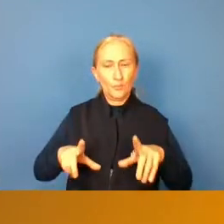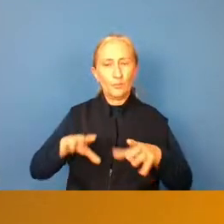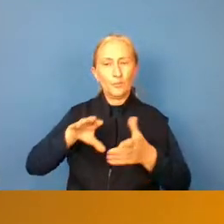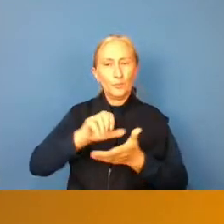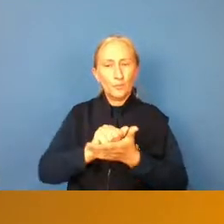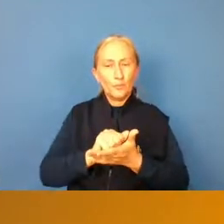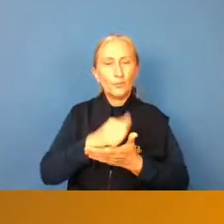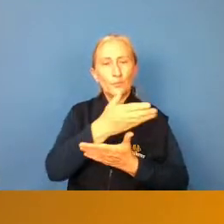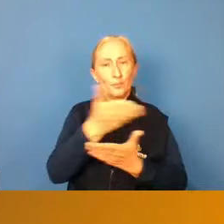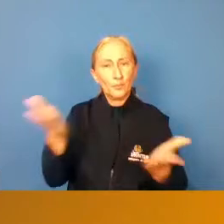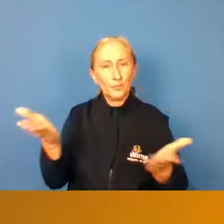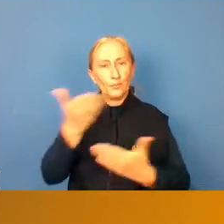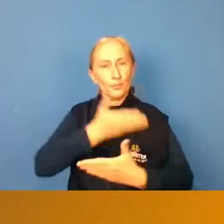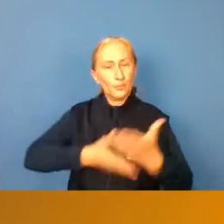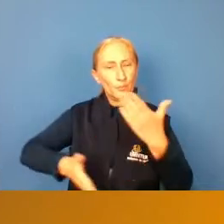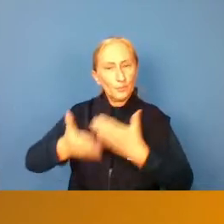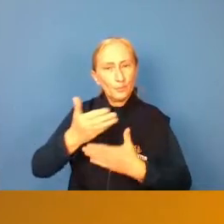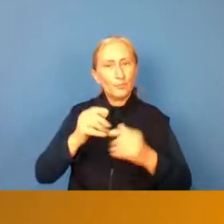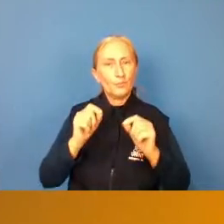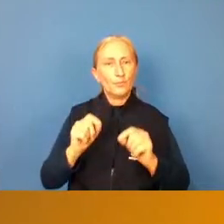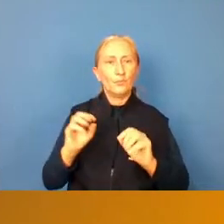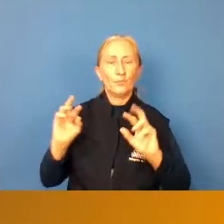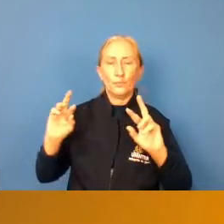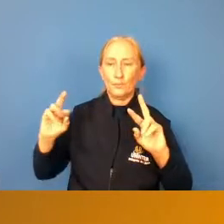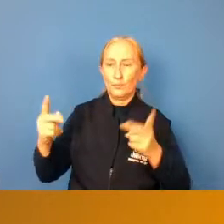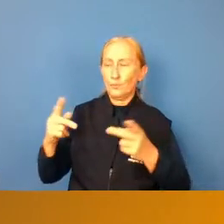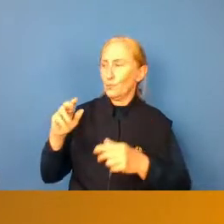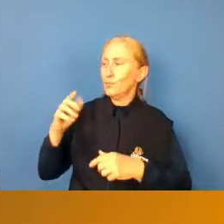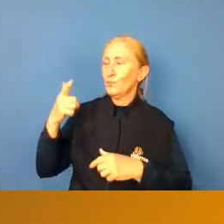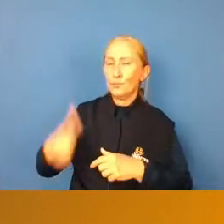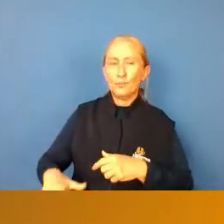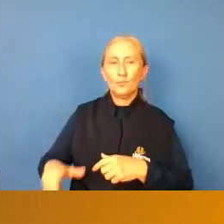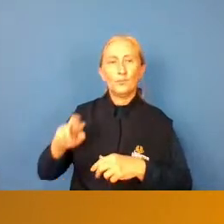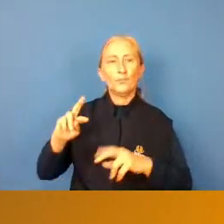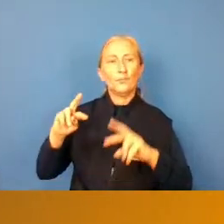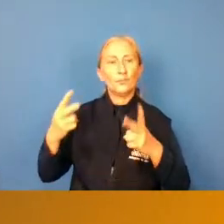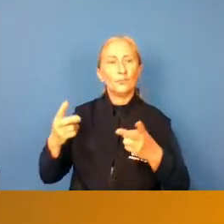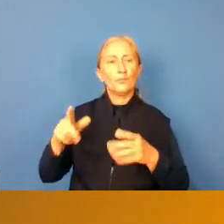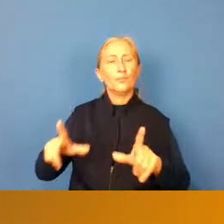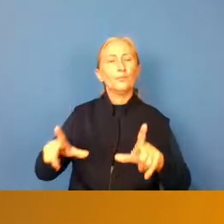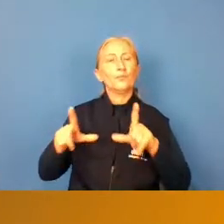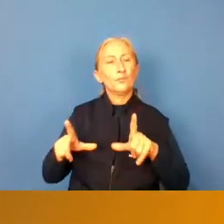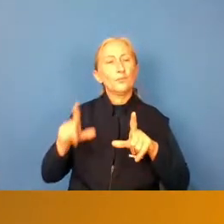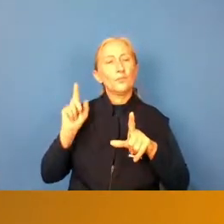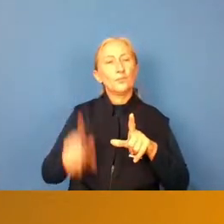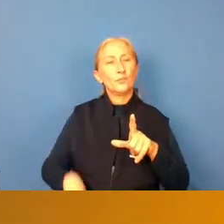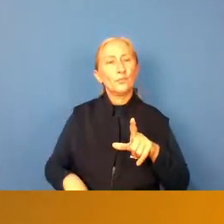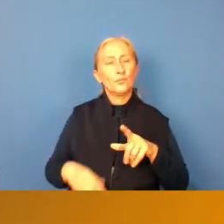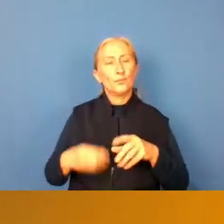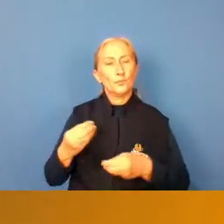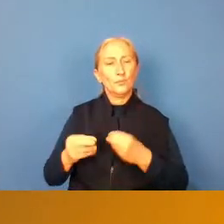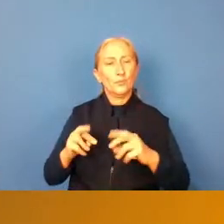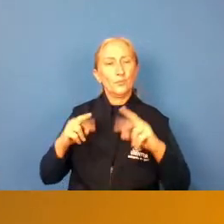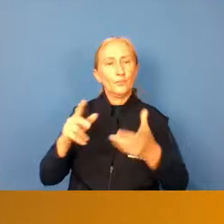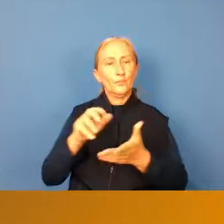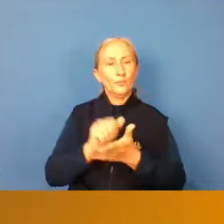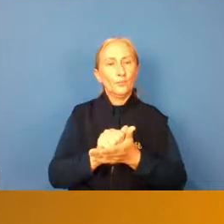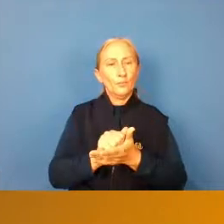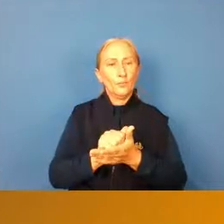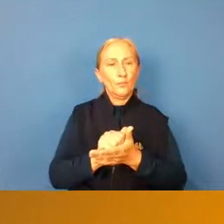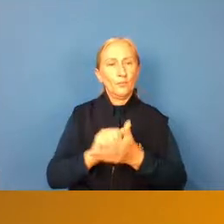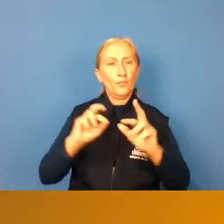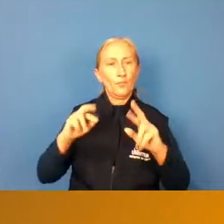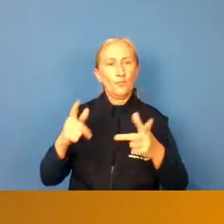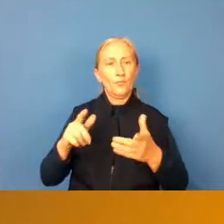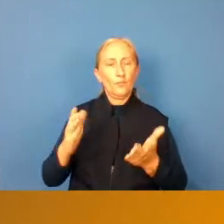para vocês de participação vou colocar aqui no chat de novo o link do certificado tá o link para inscrição e o link